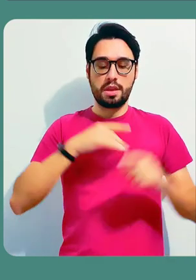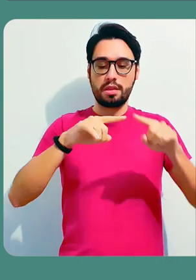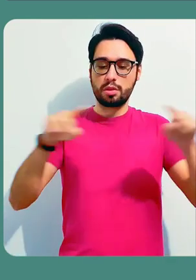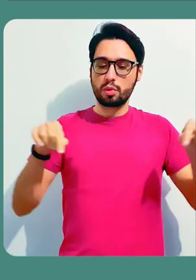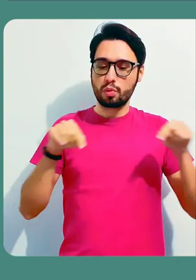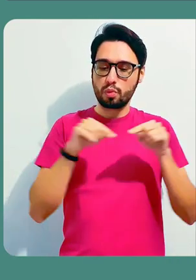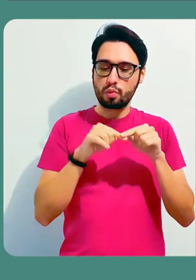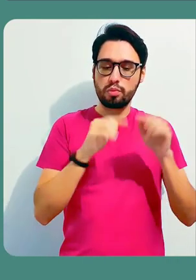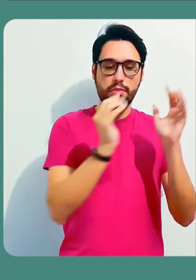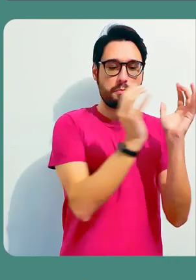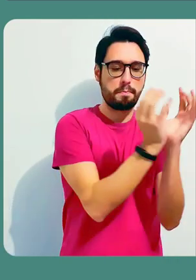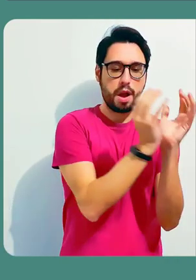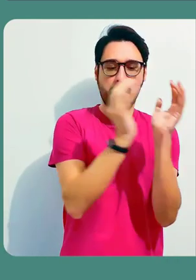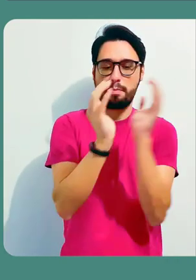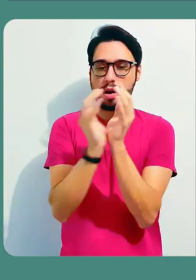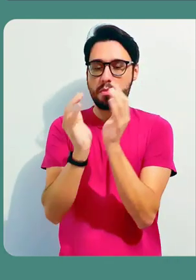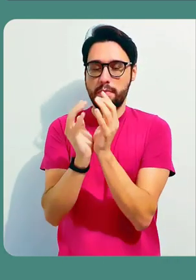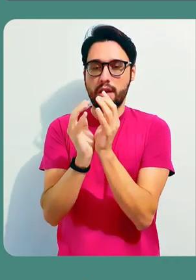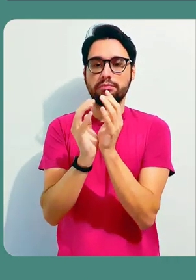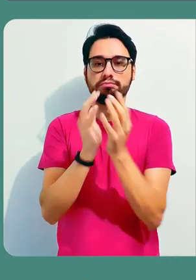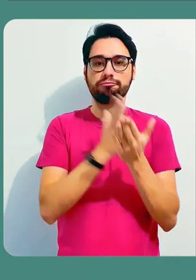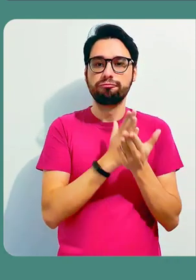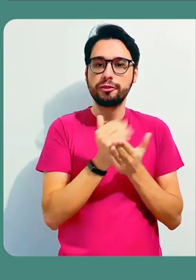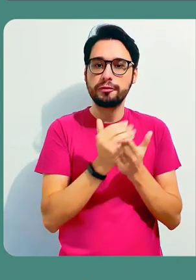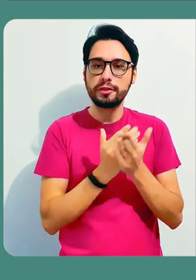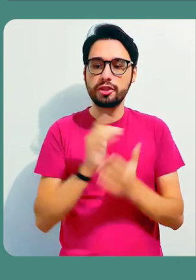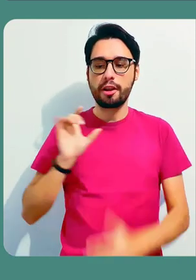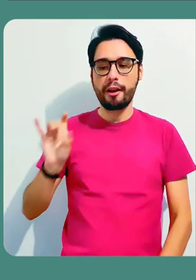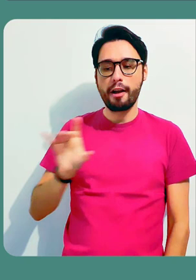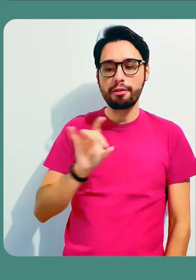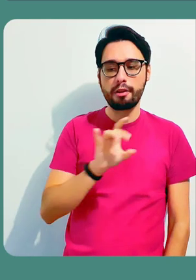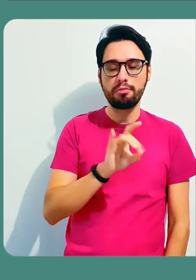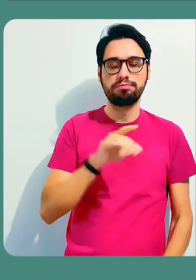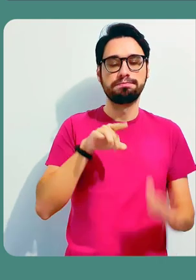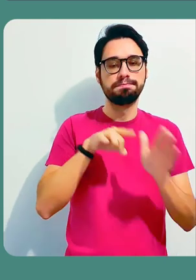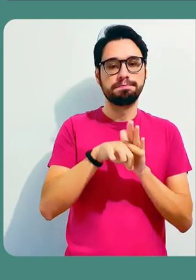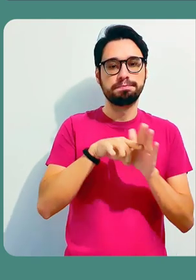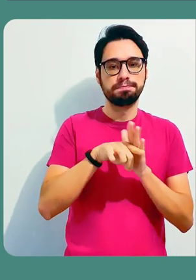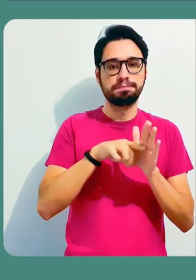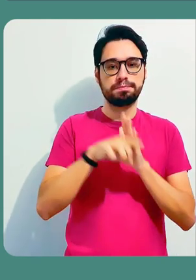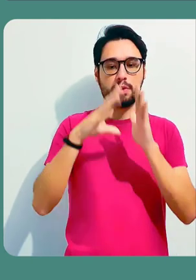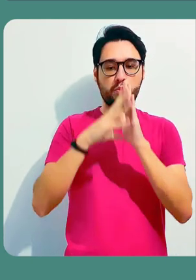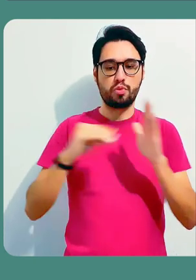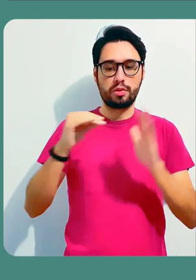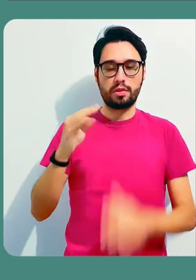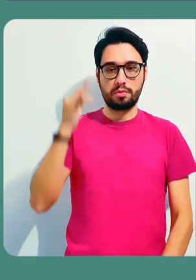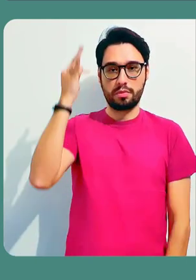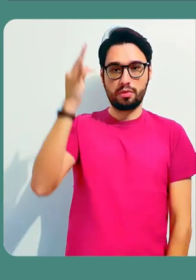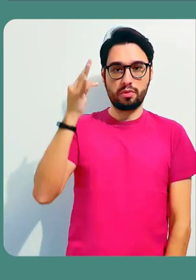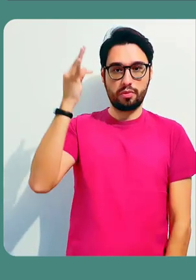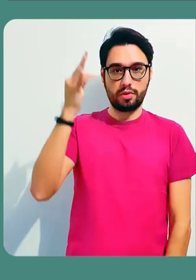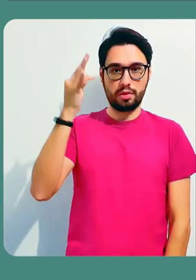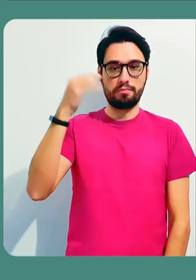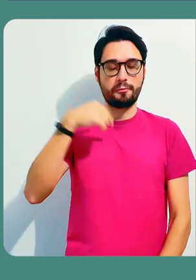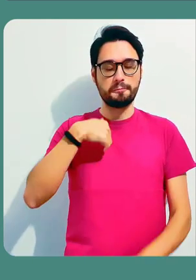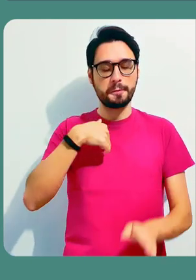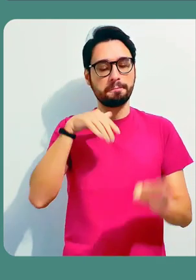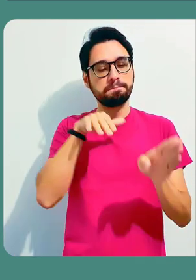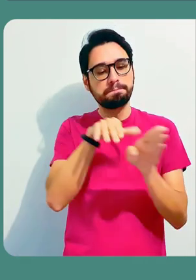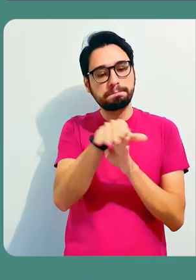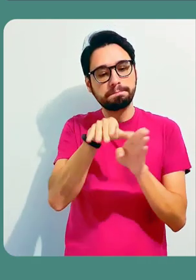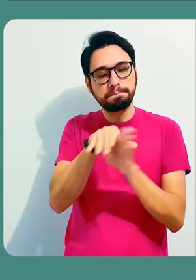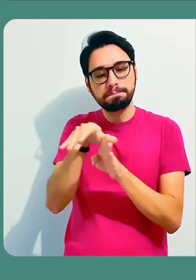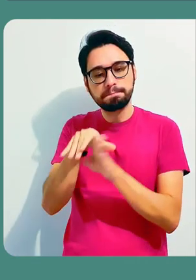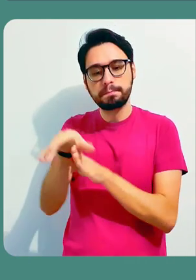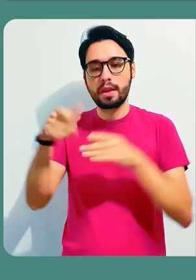turma em grupos de alunos. Então, cada grupo ficou responsável por pesquisar um dos modelos atômicos. E qual